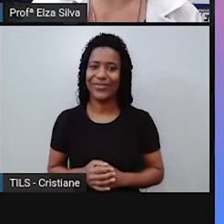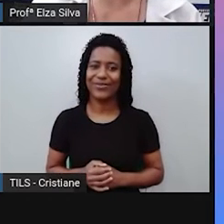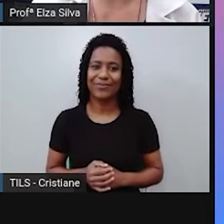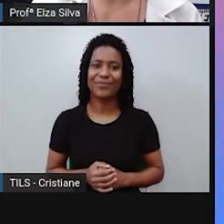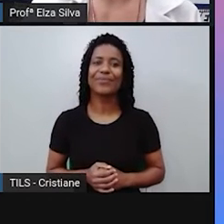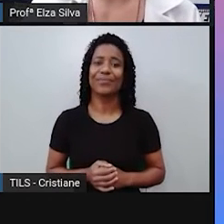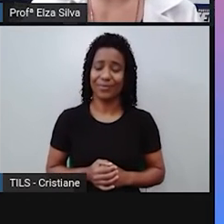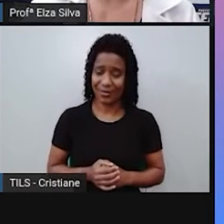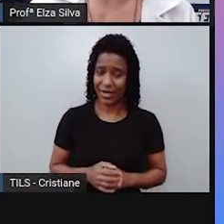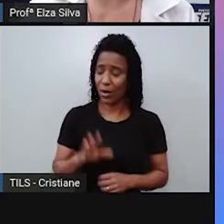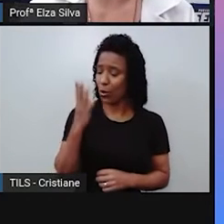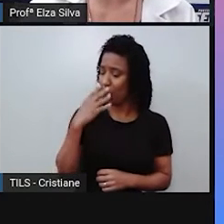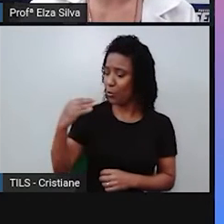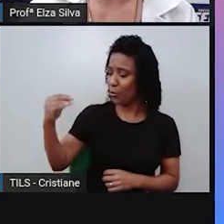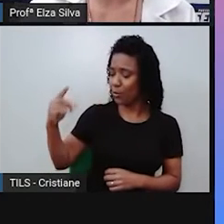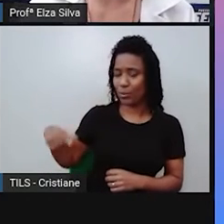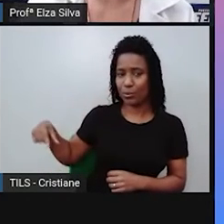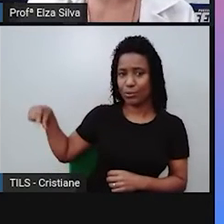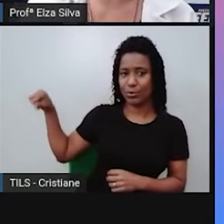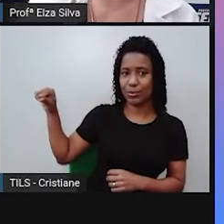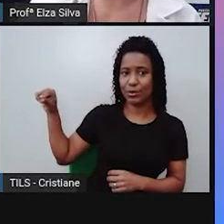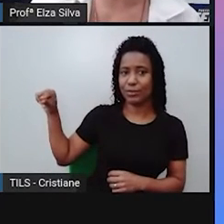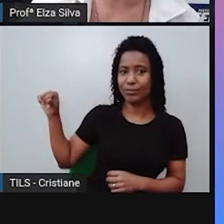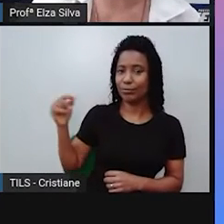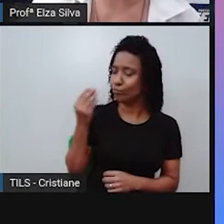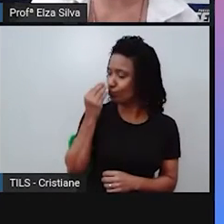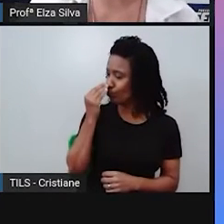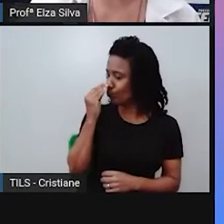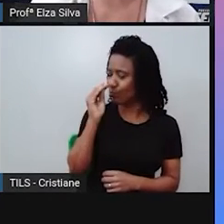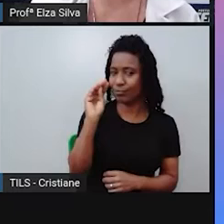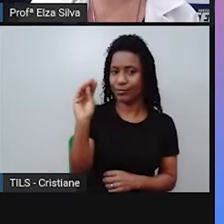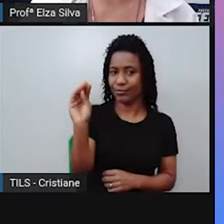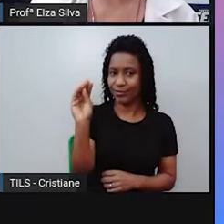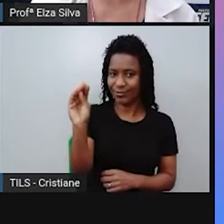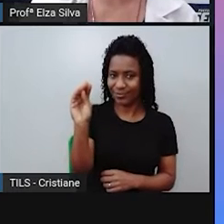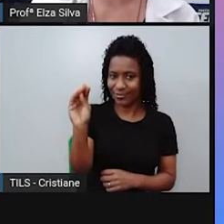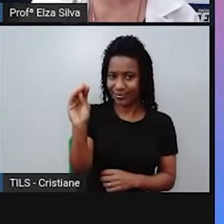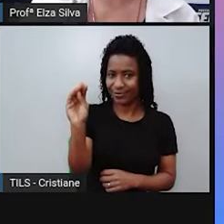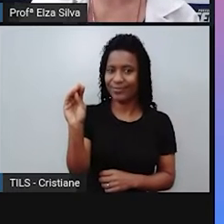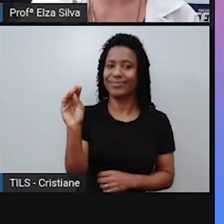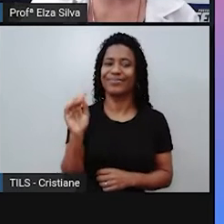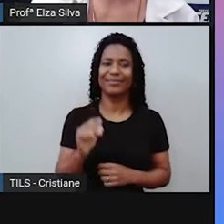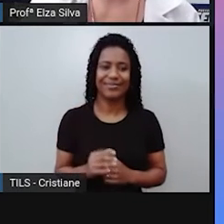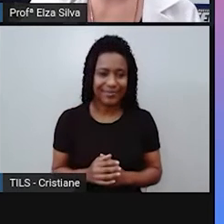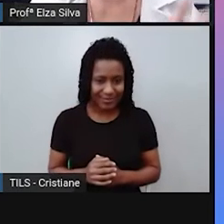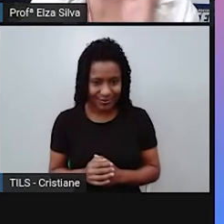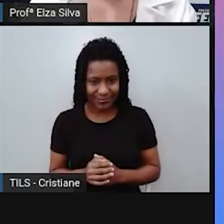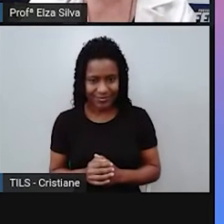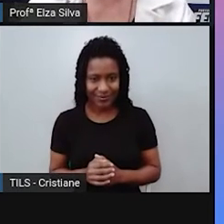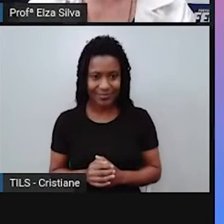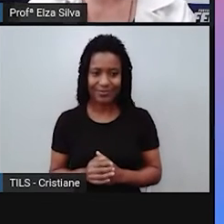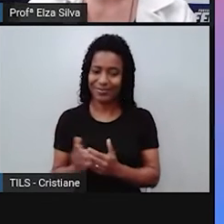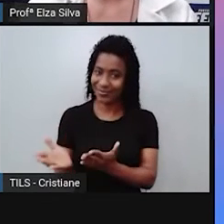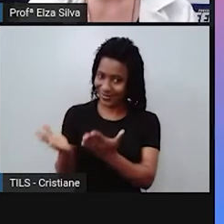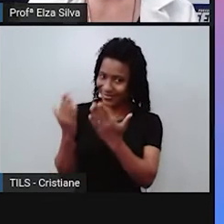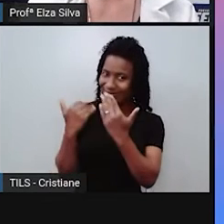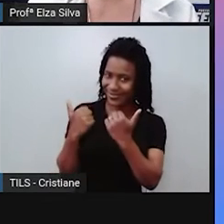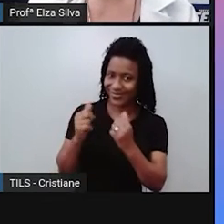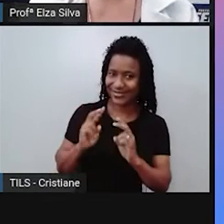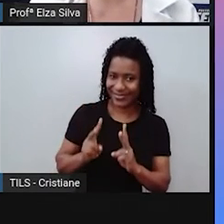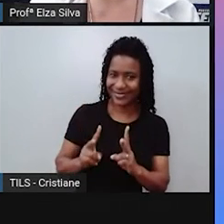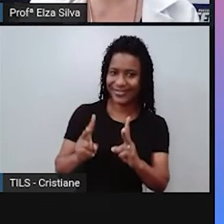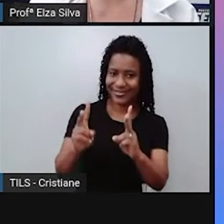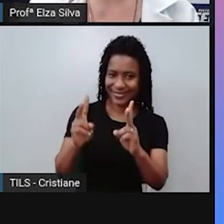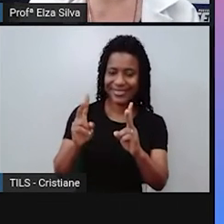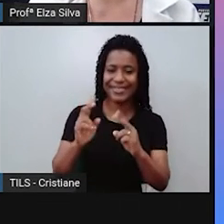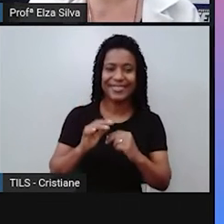ignorou a raposa. A outra raposa, neste caso aqui do exemplo. Ok? Let's go. E